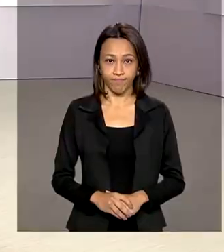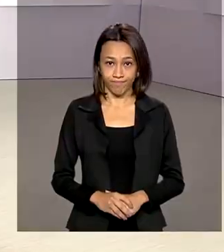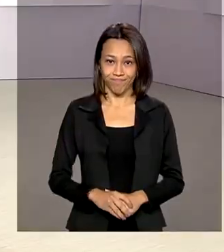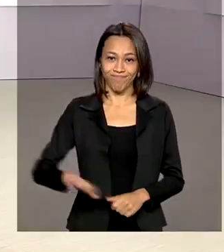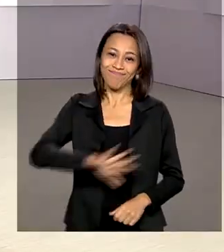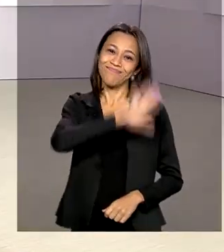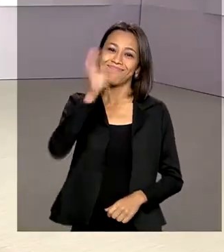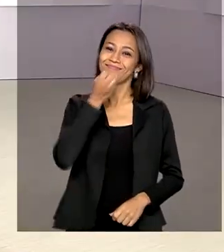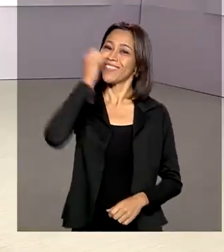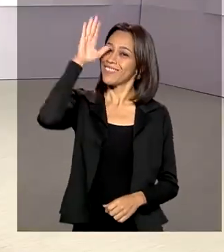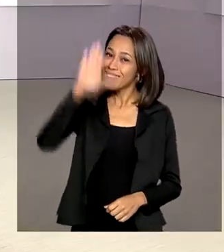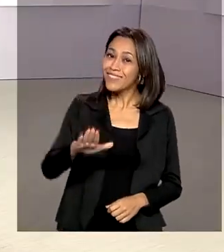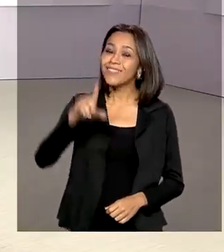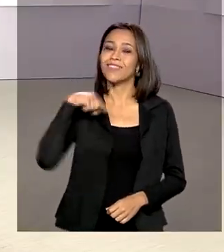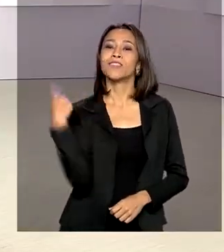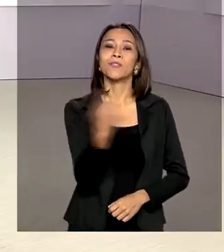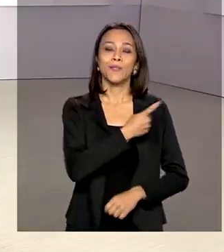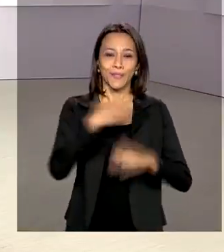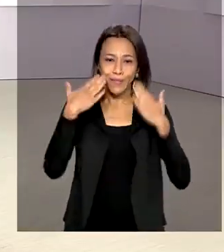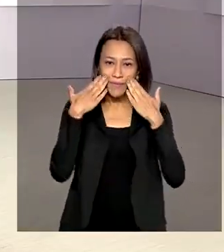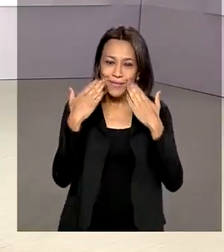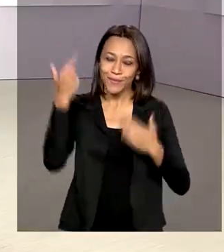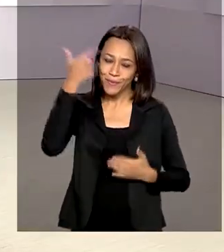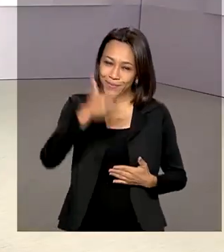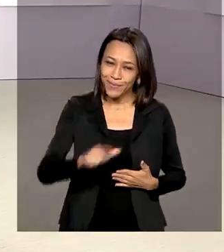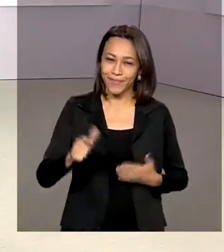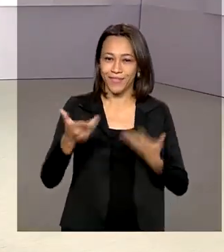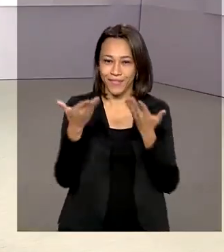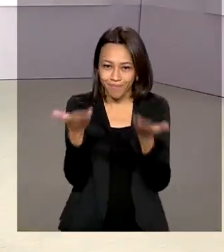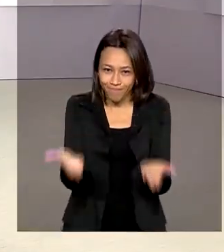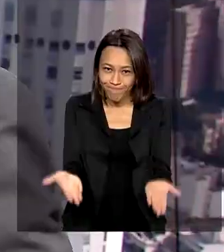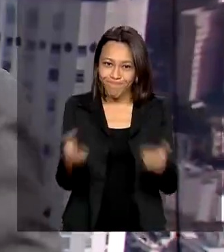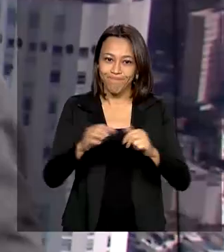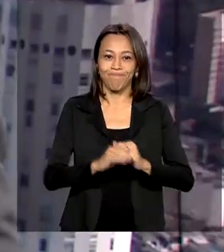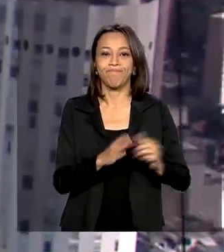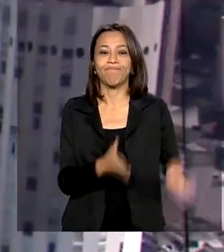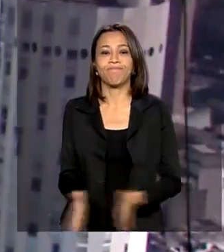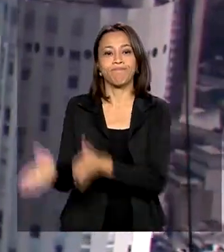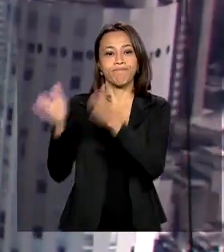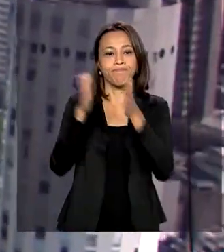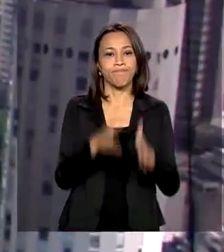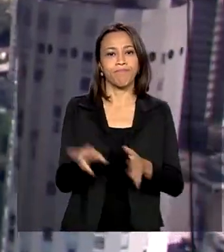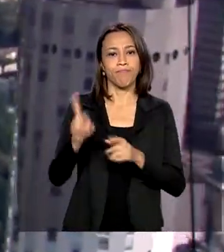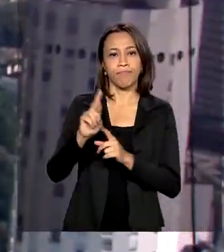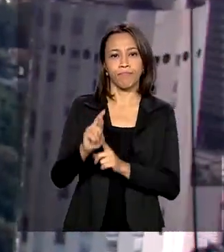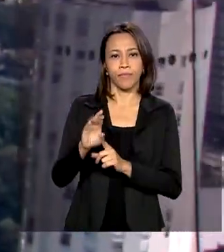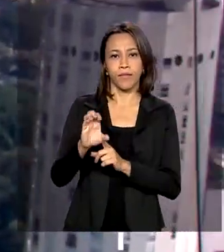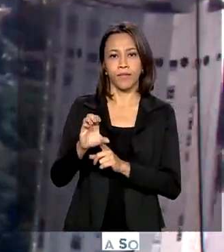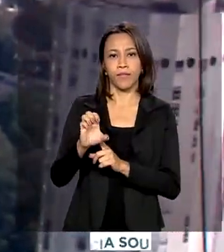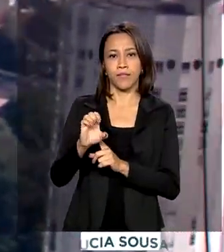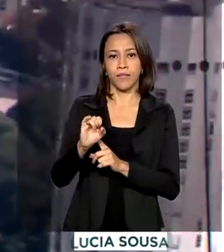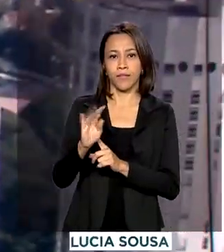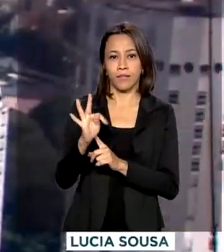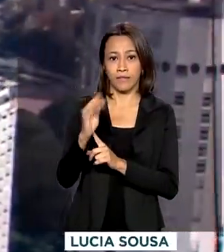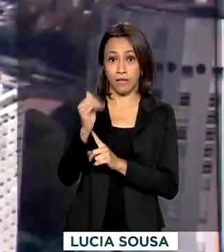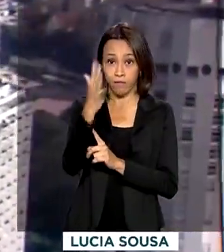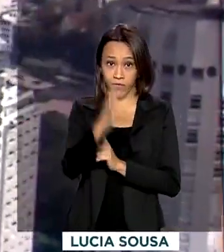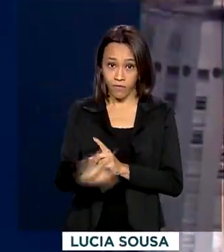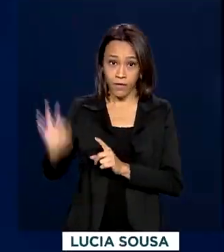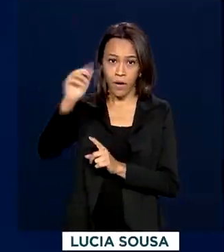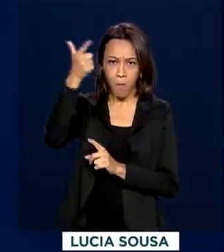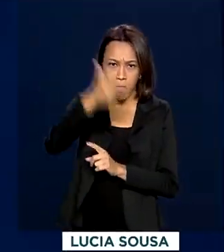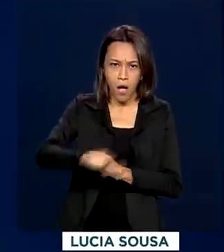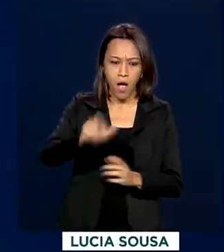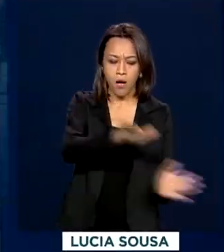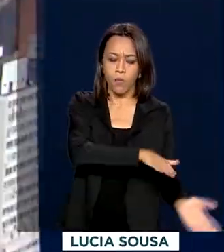Olá, boa tarde. Estamos de volta com mais uma edição do Governo Agora. A Receita Federal paga hoje mais um lote de